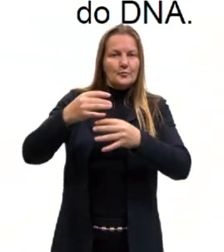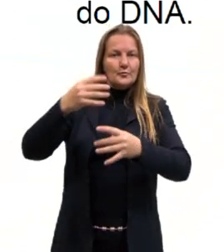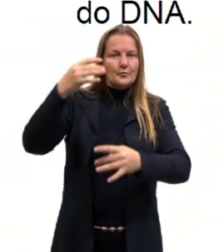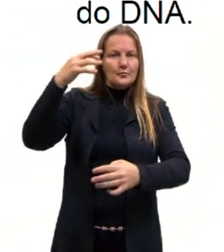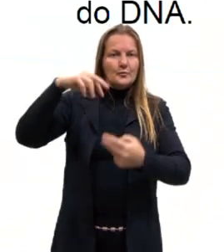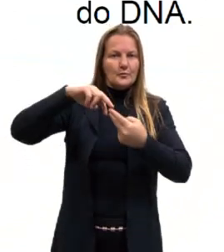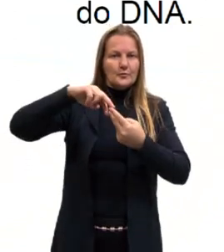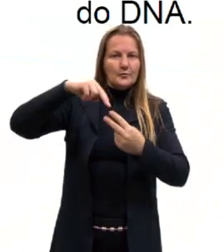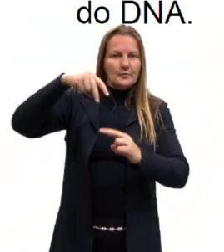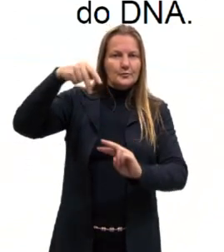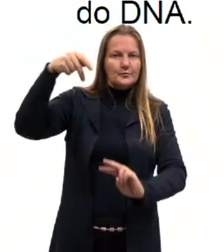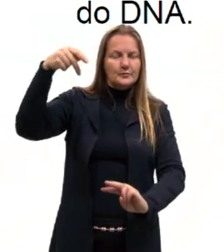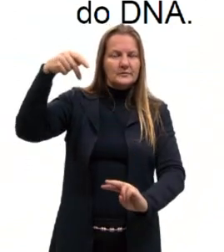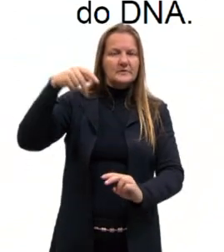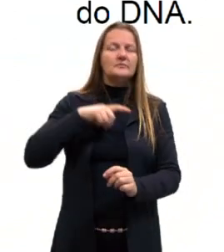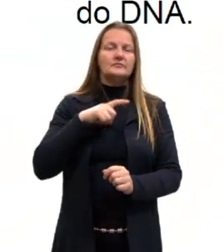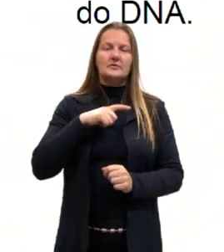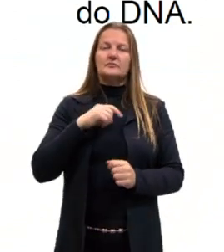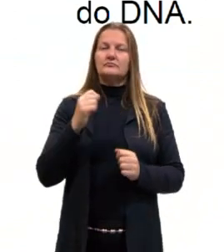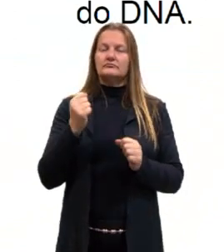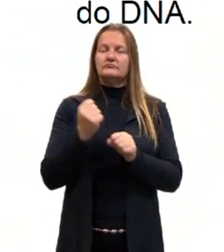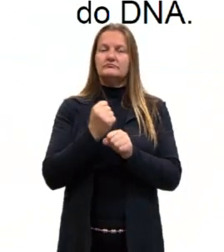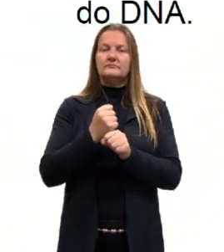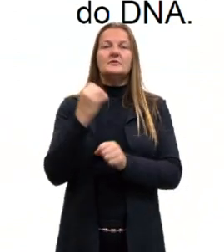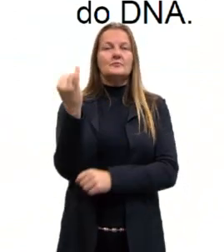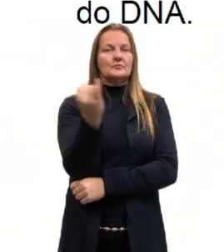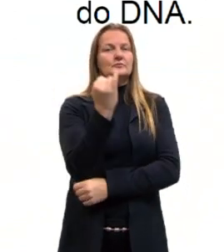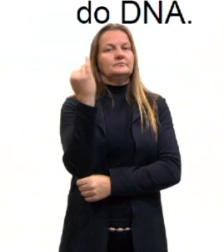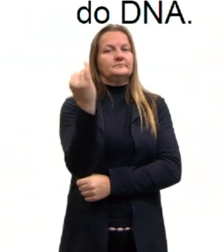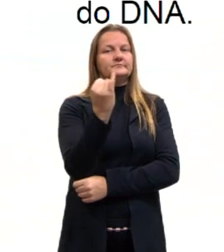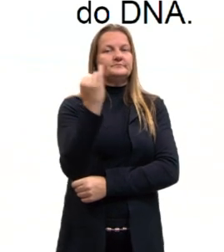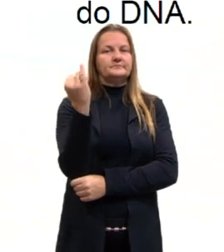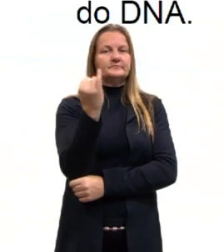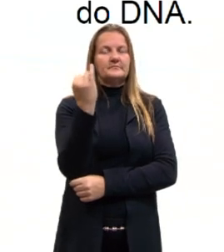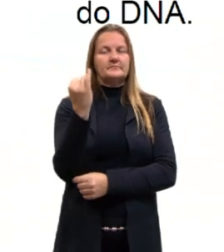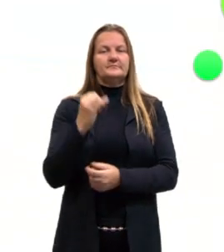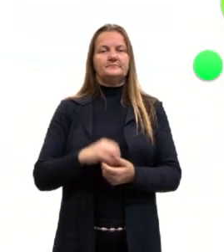exemplos que o código genético é de suma importância.